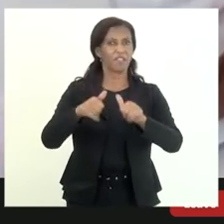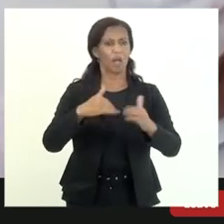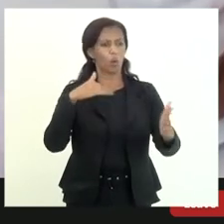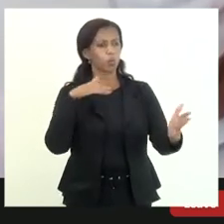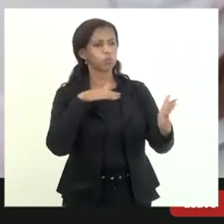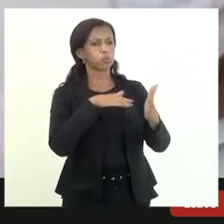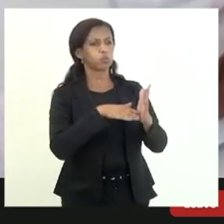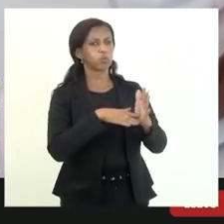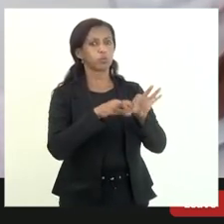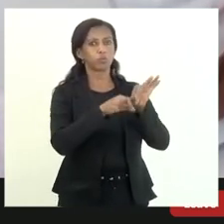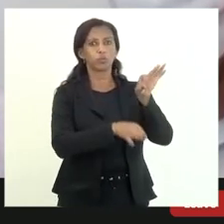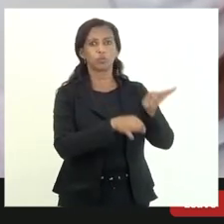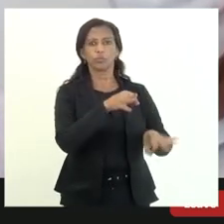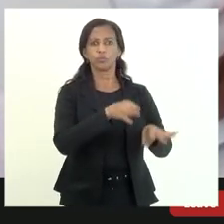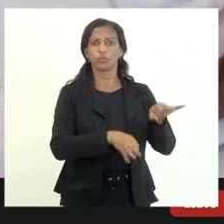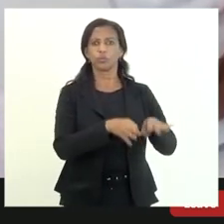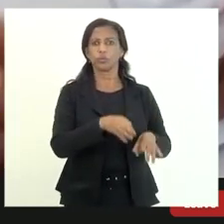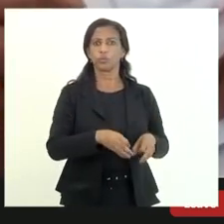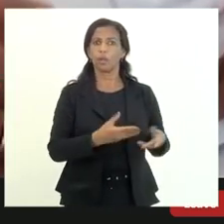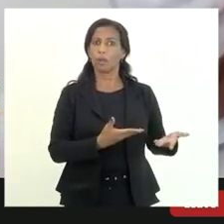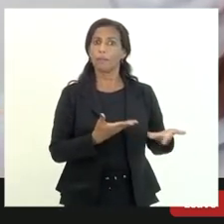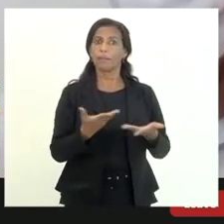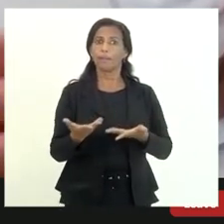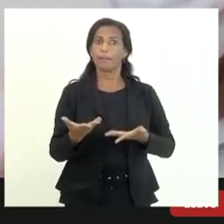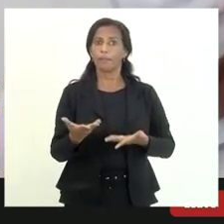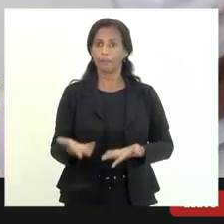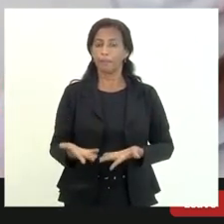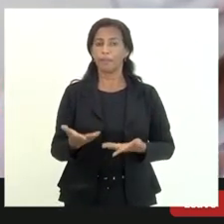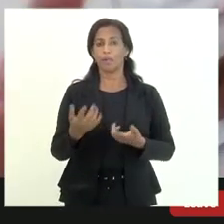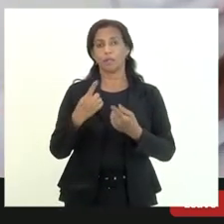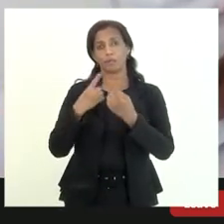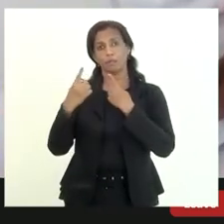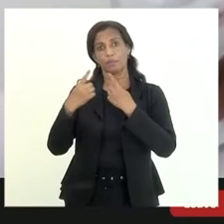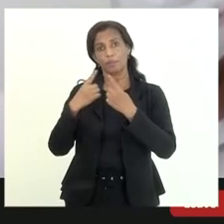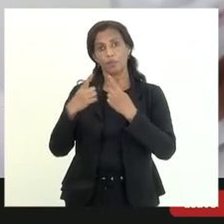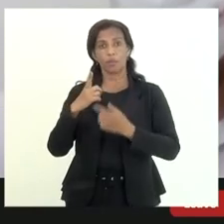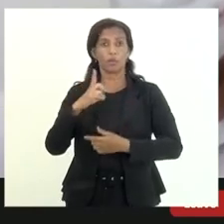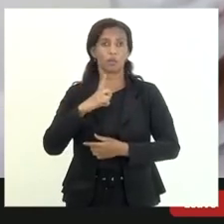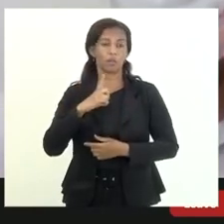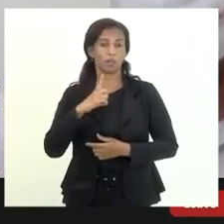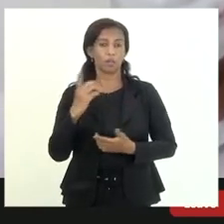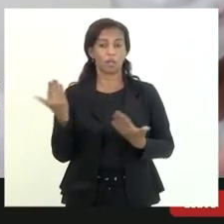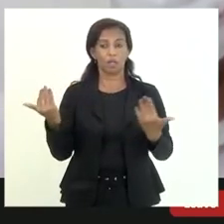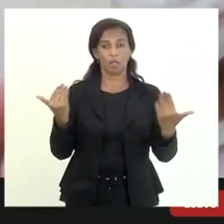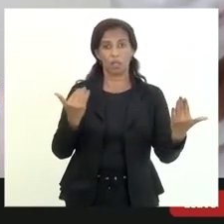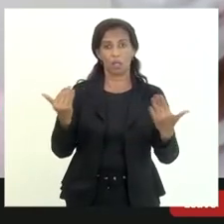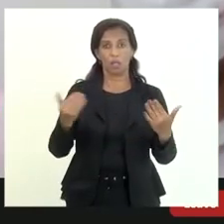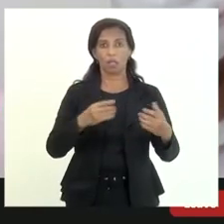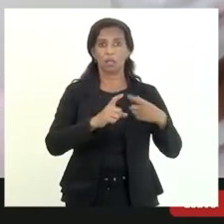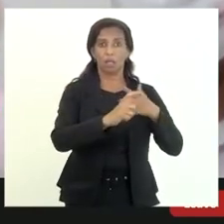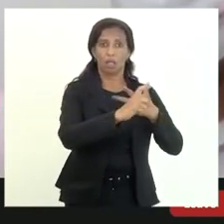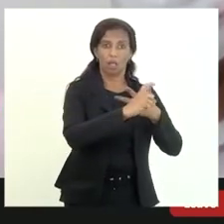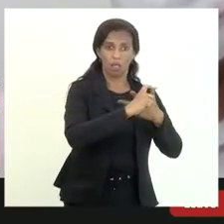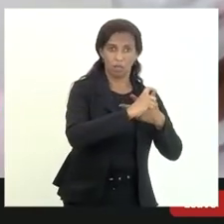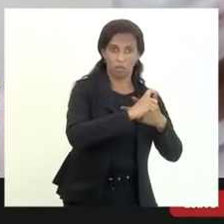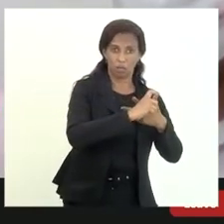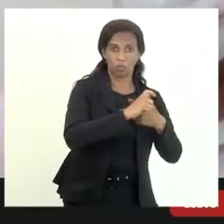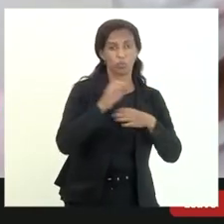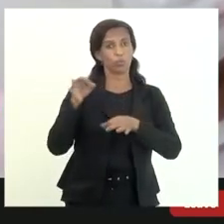do judiciário passa exatamente pelo diálogo que deva existir entre executivo e